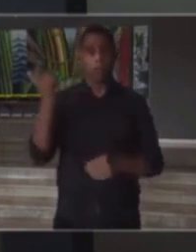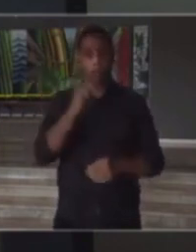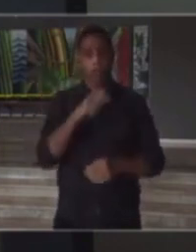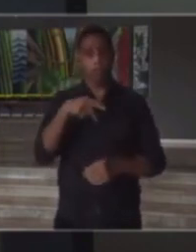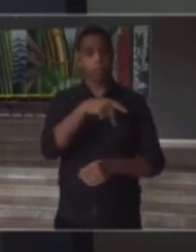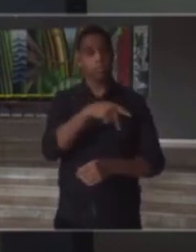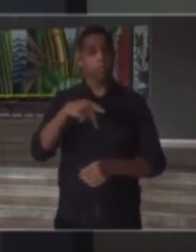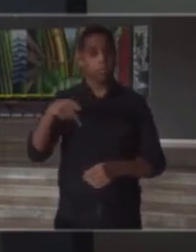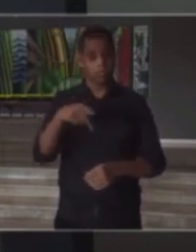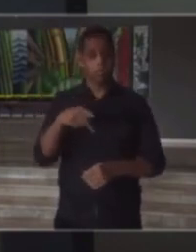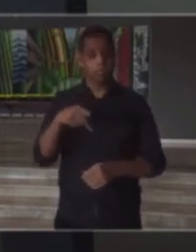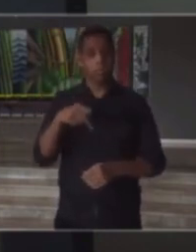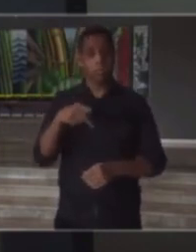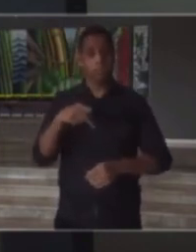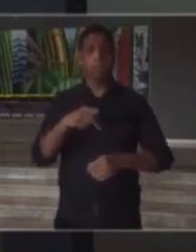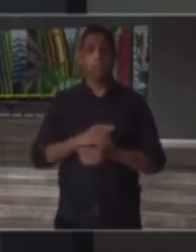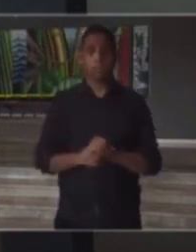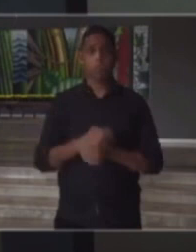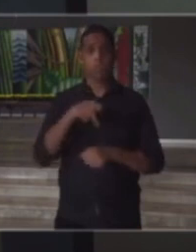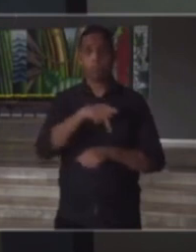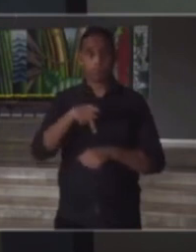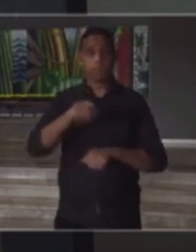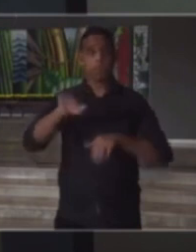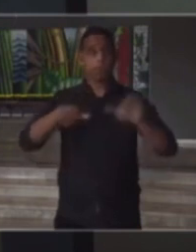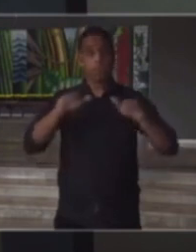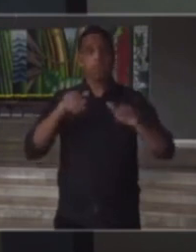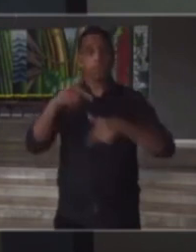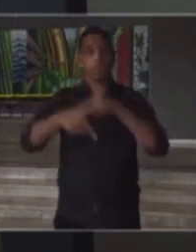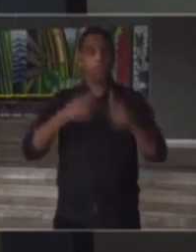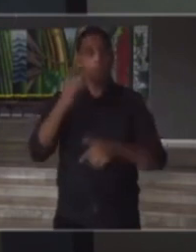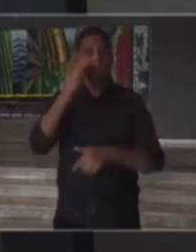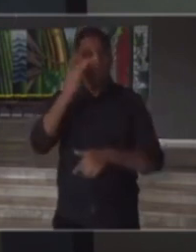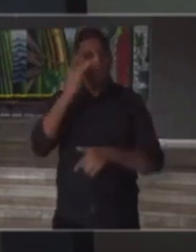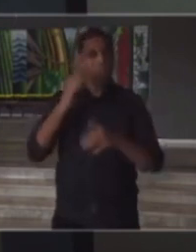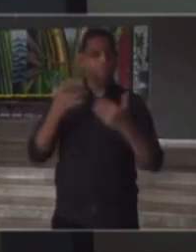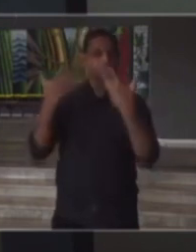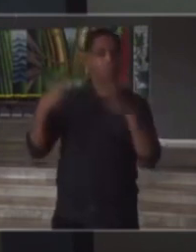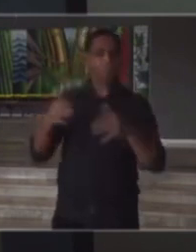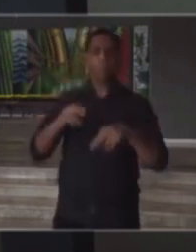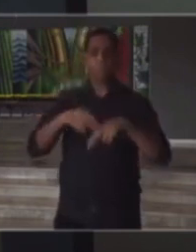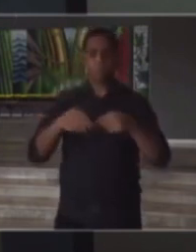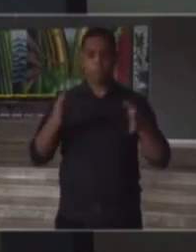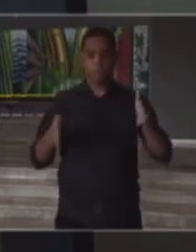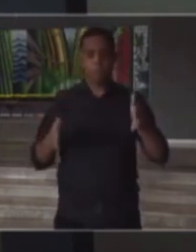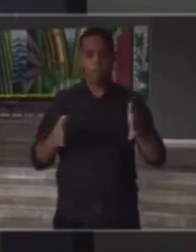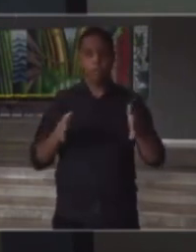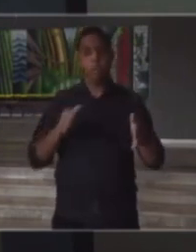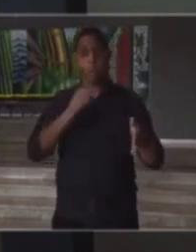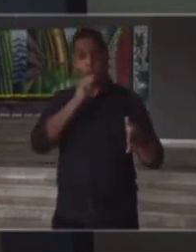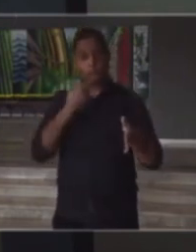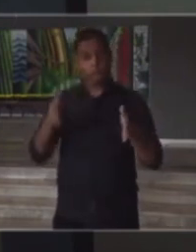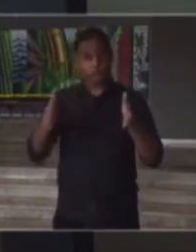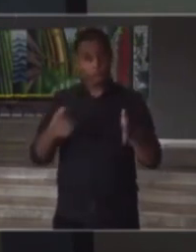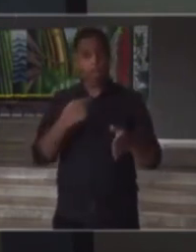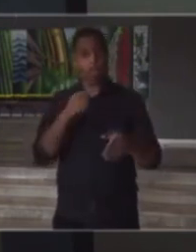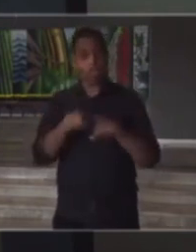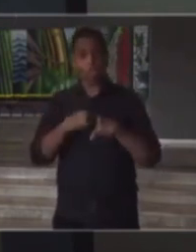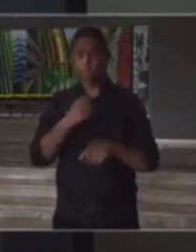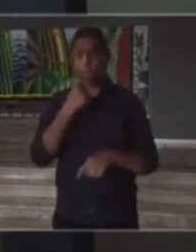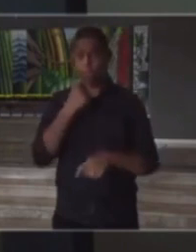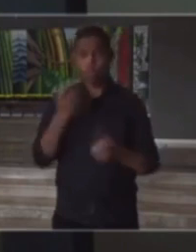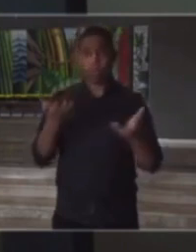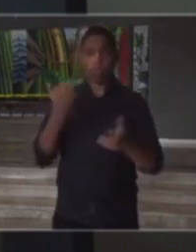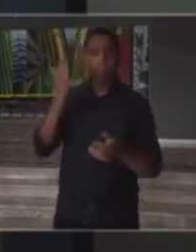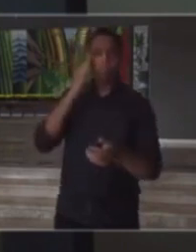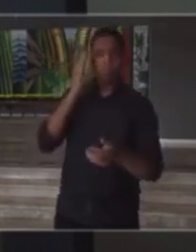professores não fossem convocados a trabalhar presencialmente durante a fase laranja e vermelha. Então eu